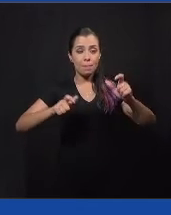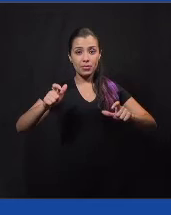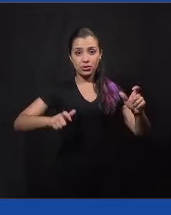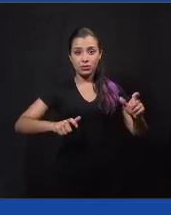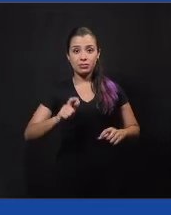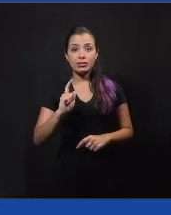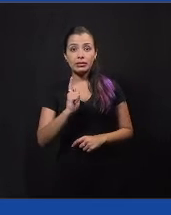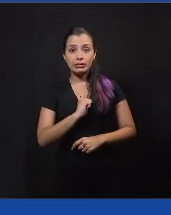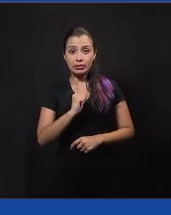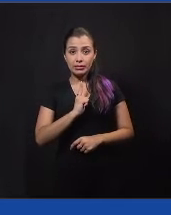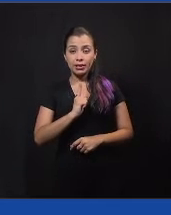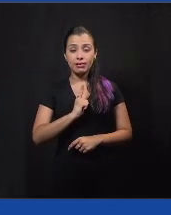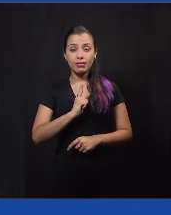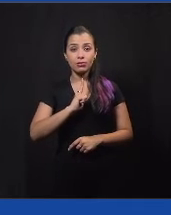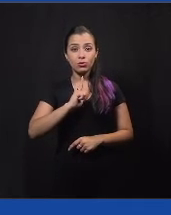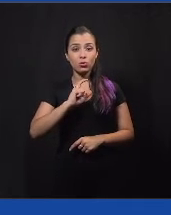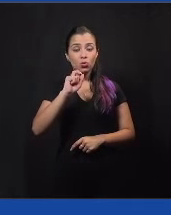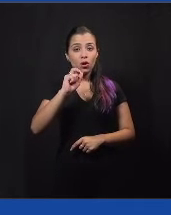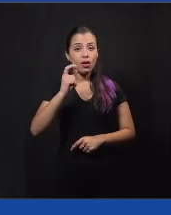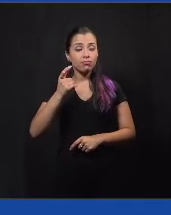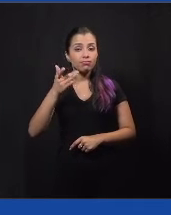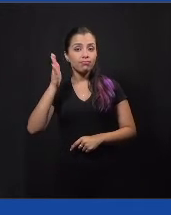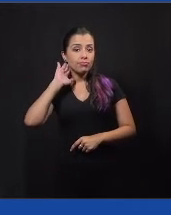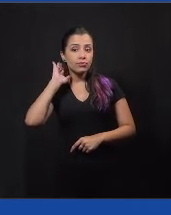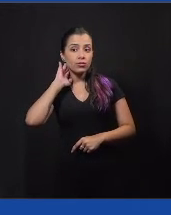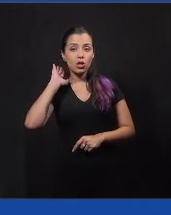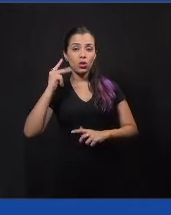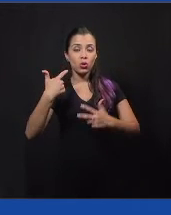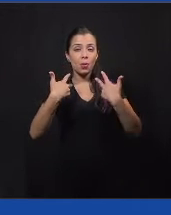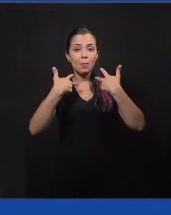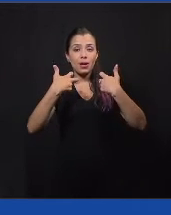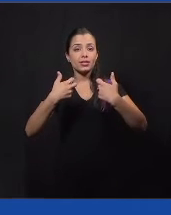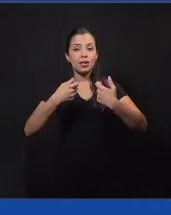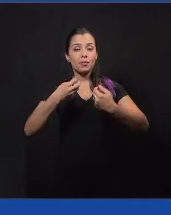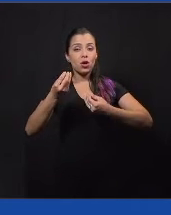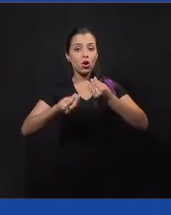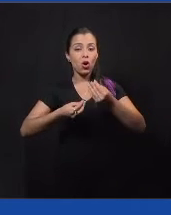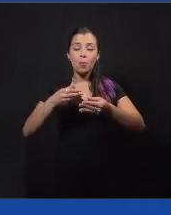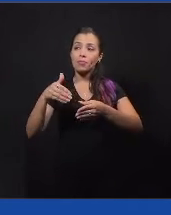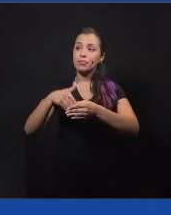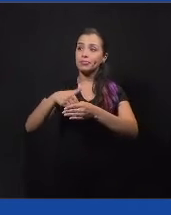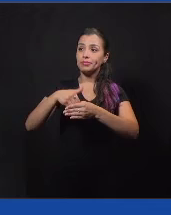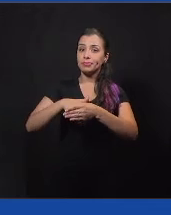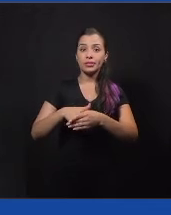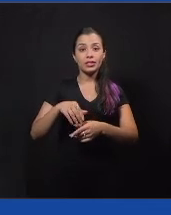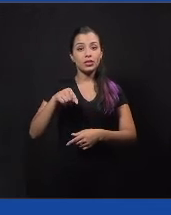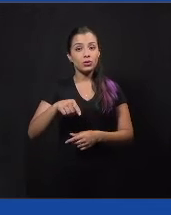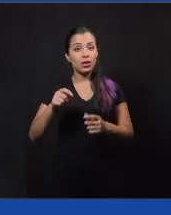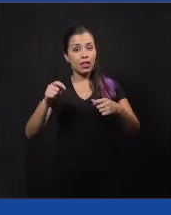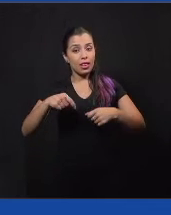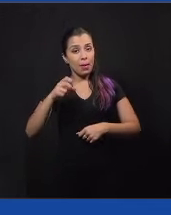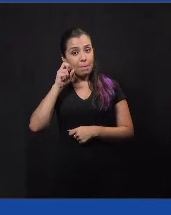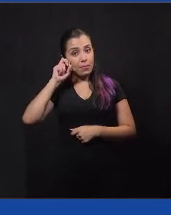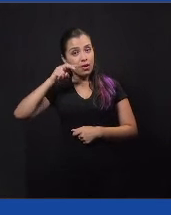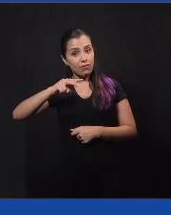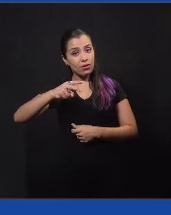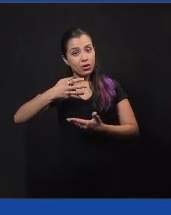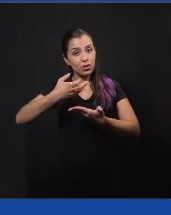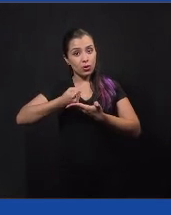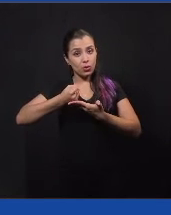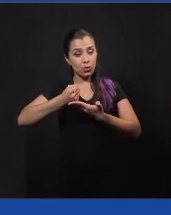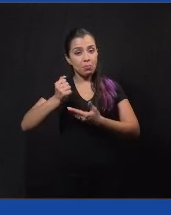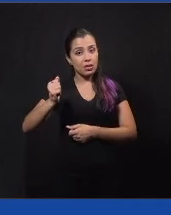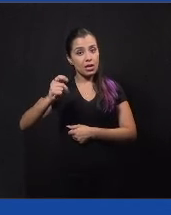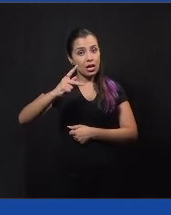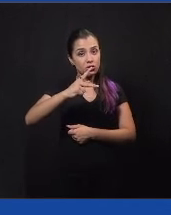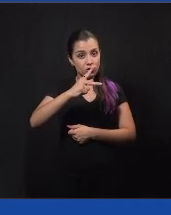consciência de quem elas devem demandar para determinada situação, isso é uma coisa que a gente vê no aplicativo do Colab também, né, como as demandas,